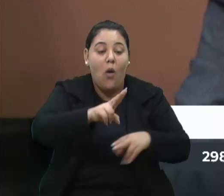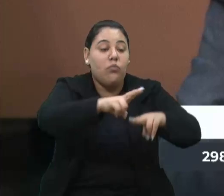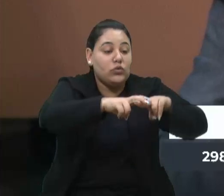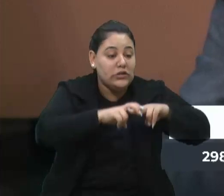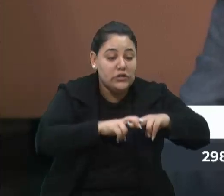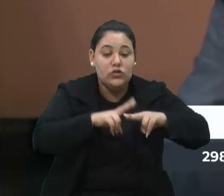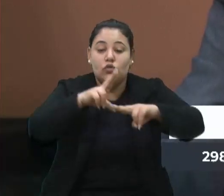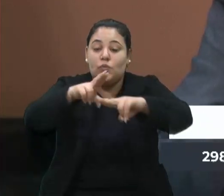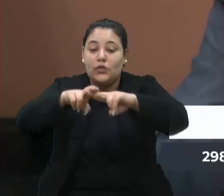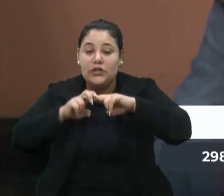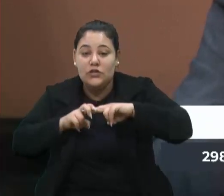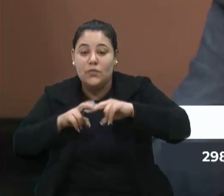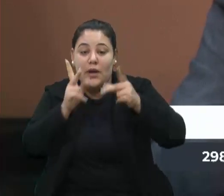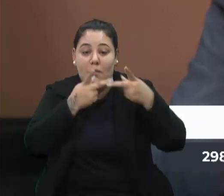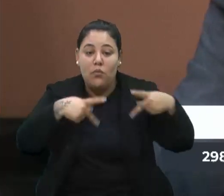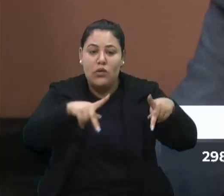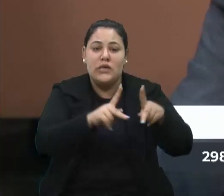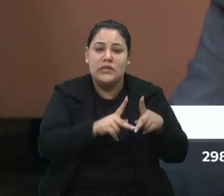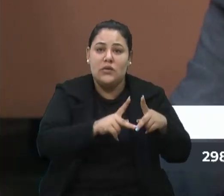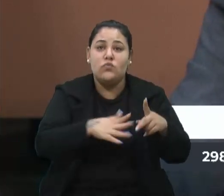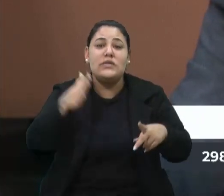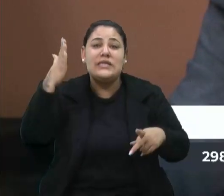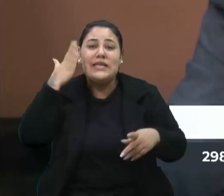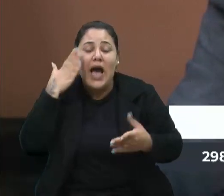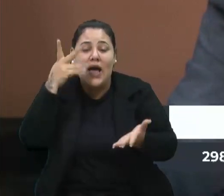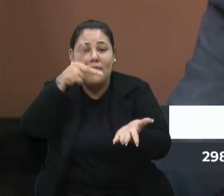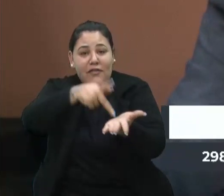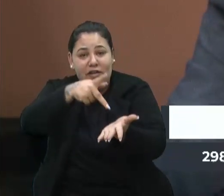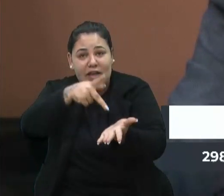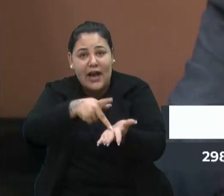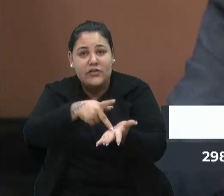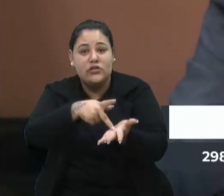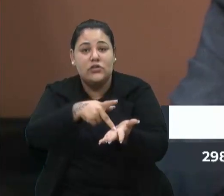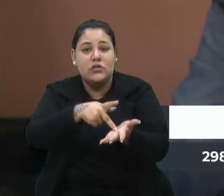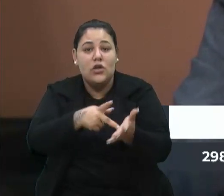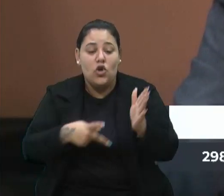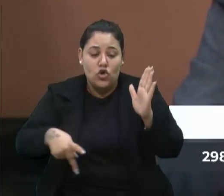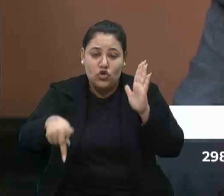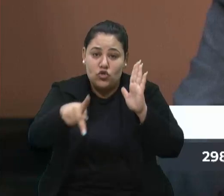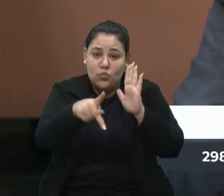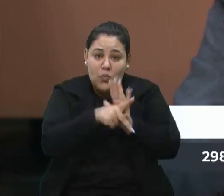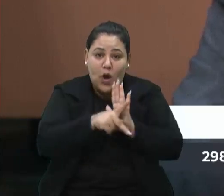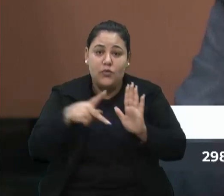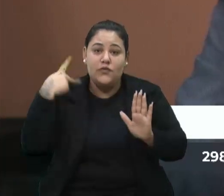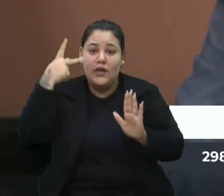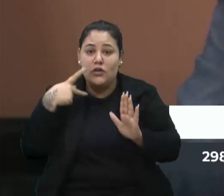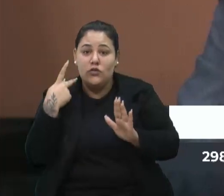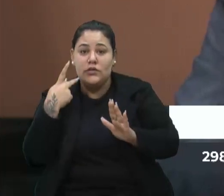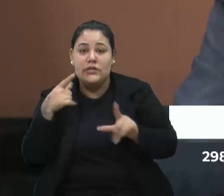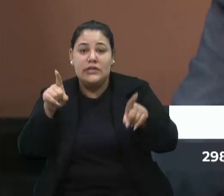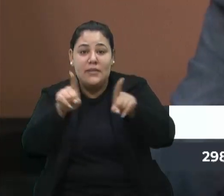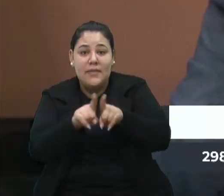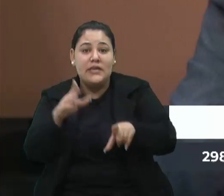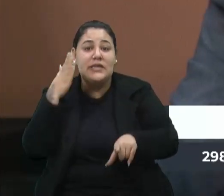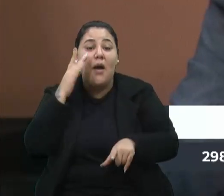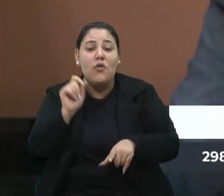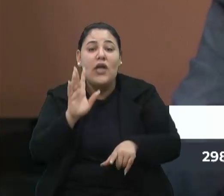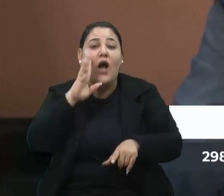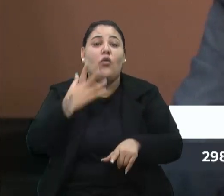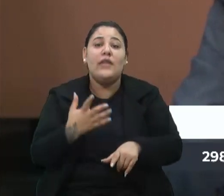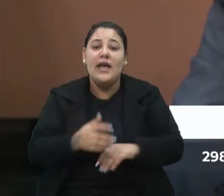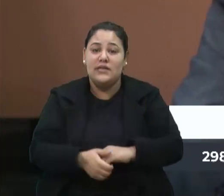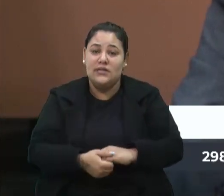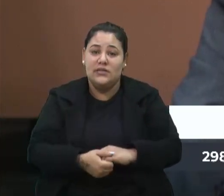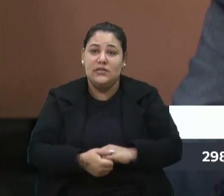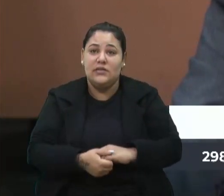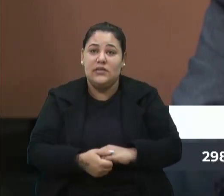para que a população realmente saiba, e os próprios pares saibam do que realmente tem acontecido na ponta.